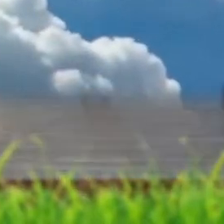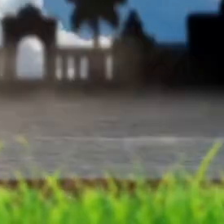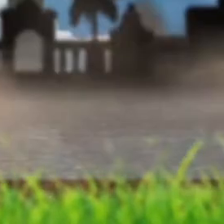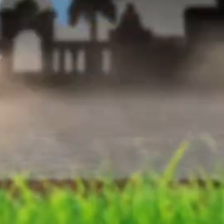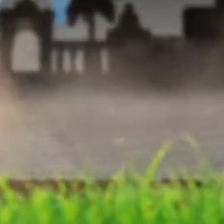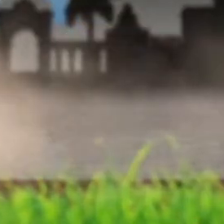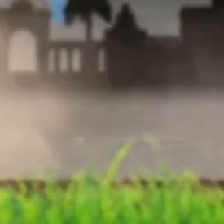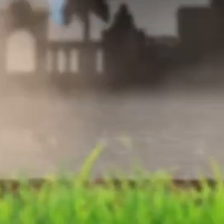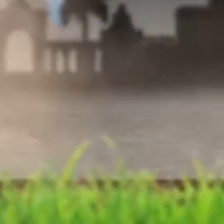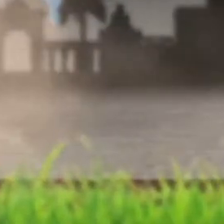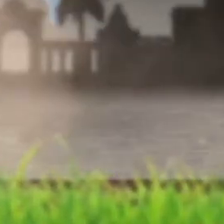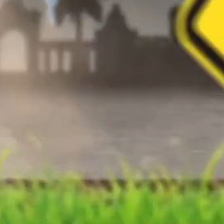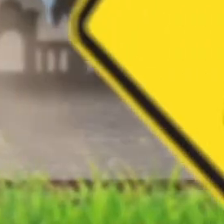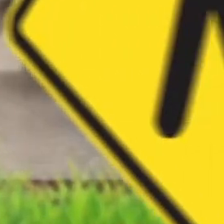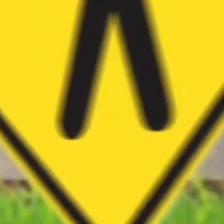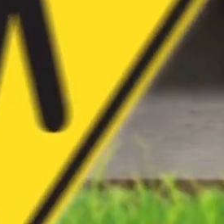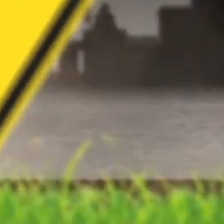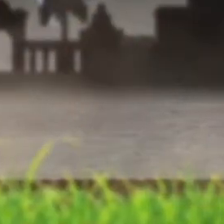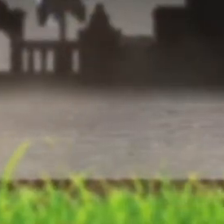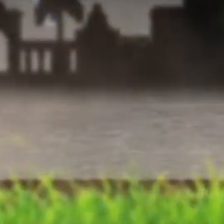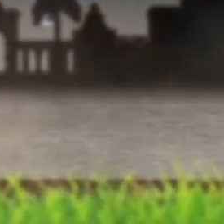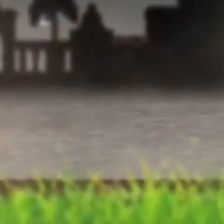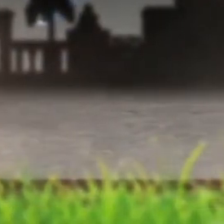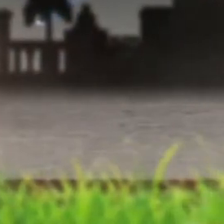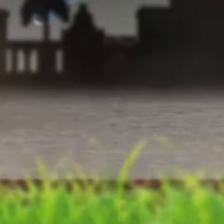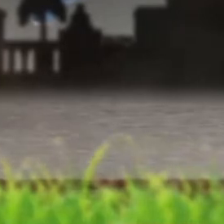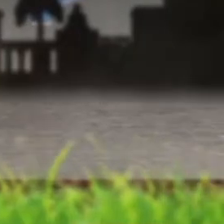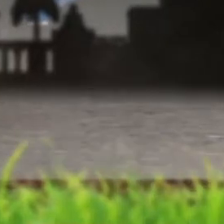E, no Itaguaí,